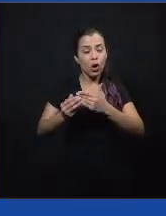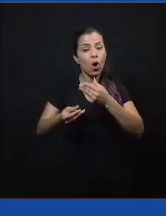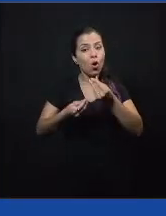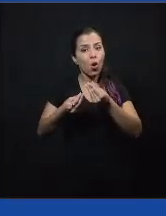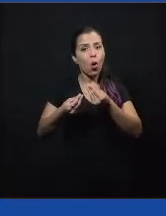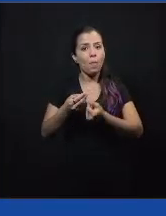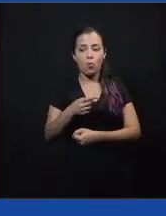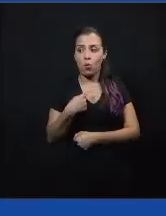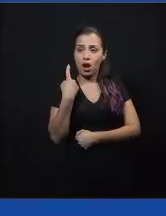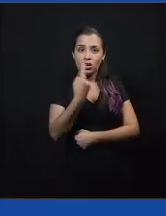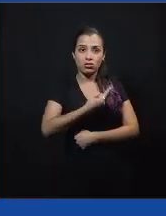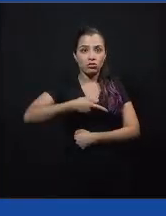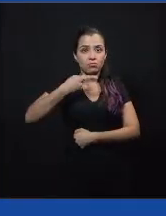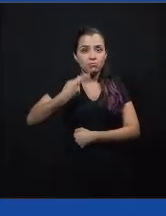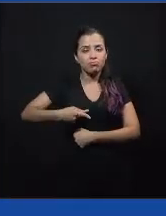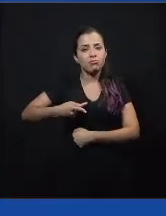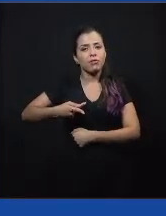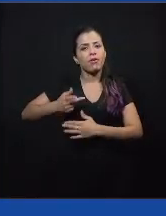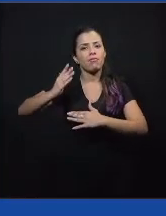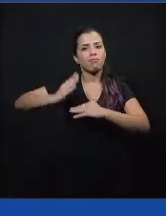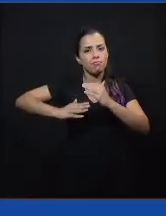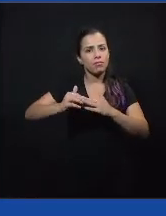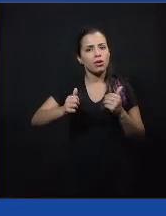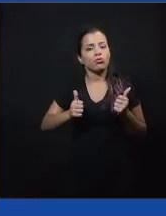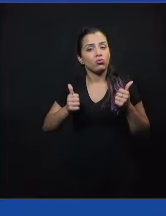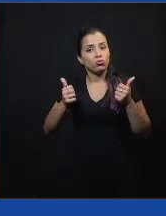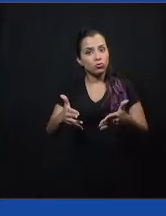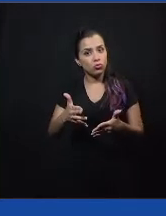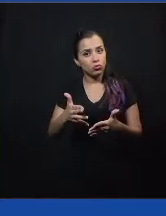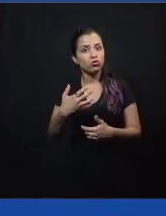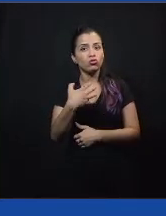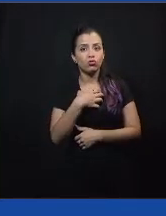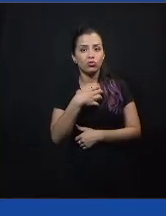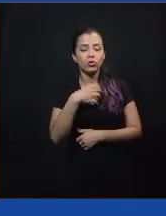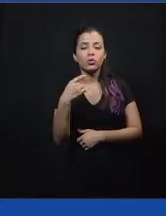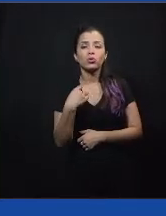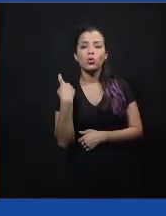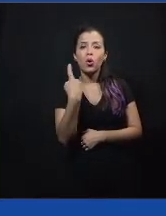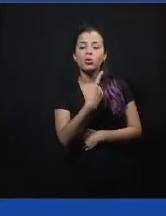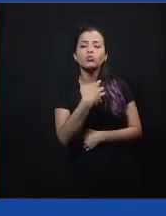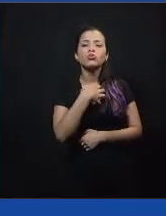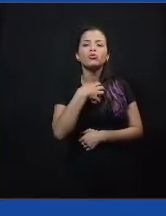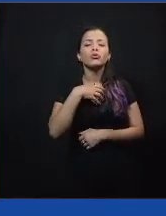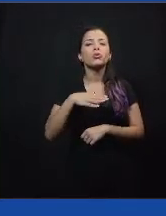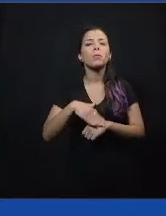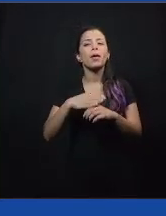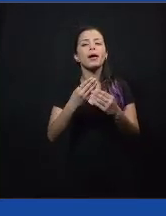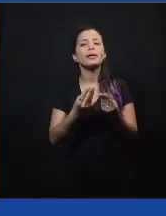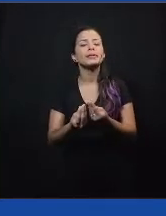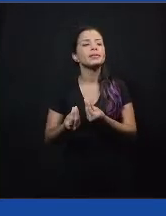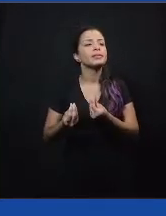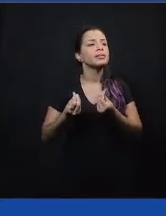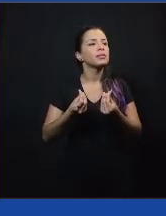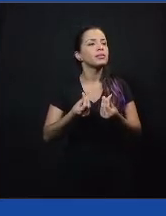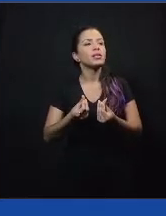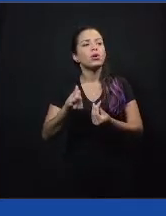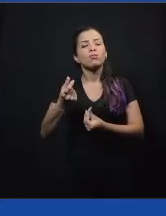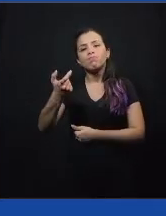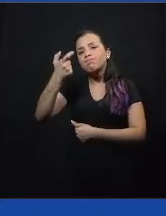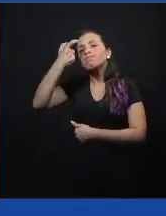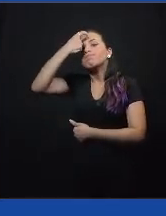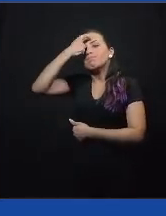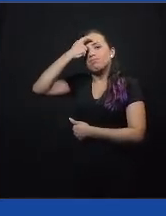da forma como a gente vem trabalhando, de uma forma um pouco mais conceitualizada.